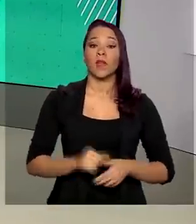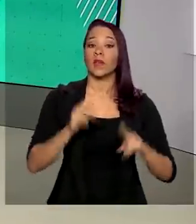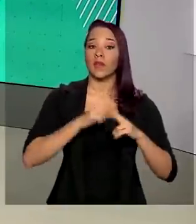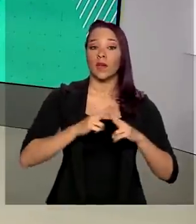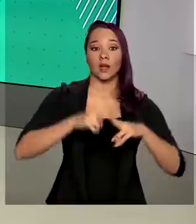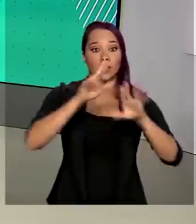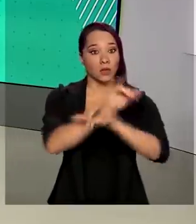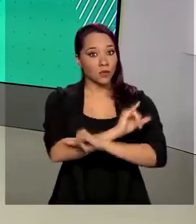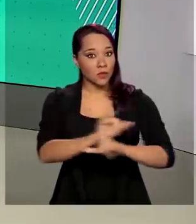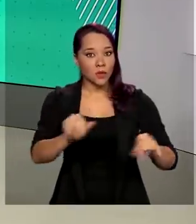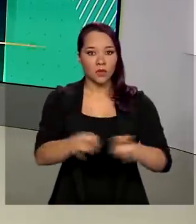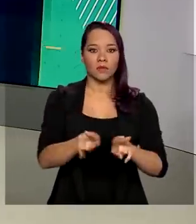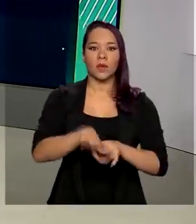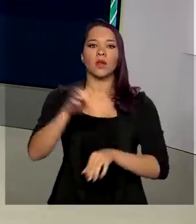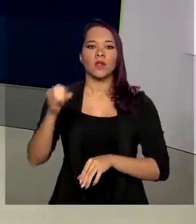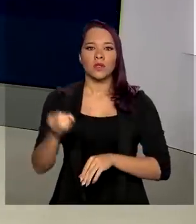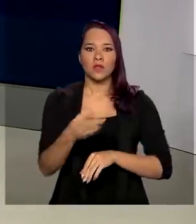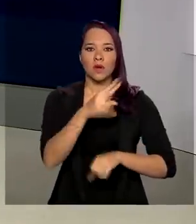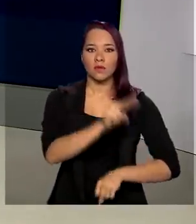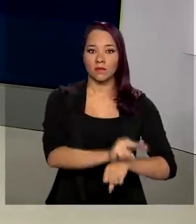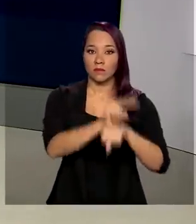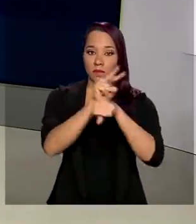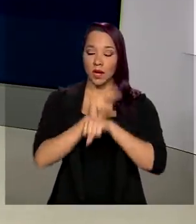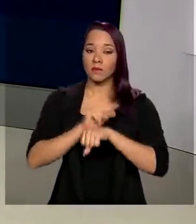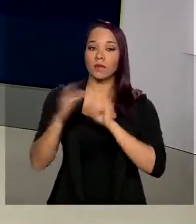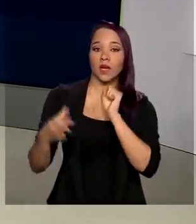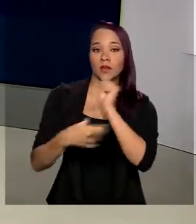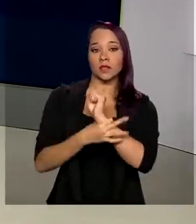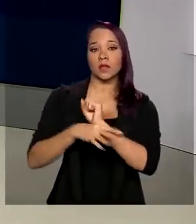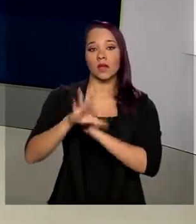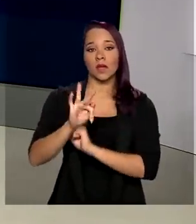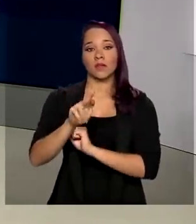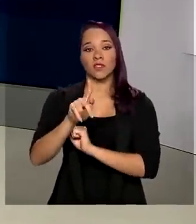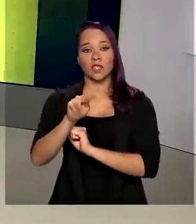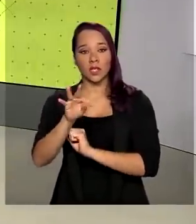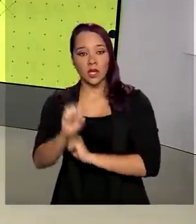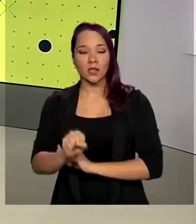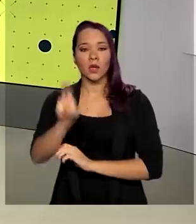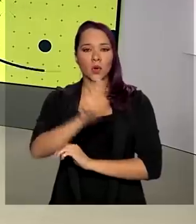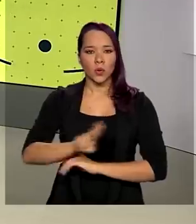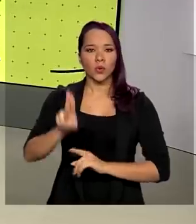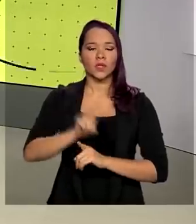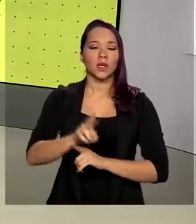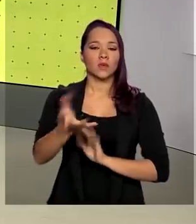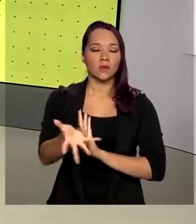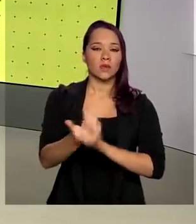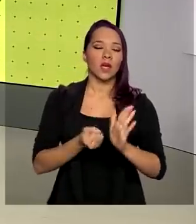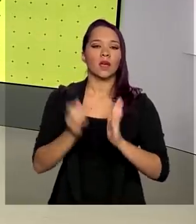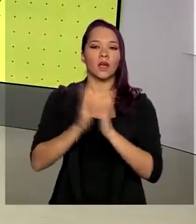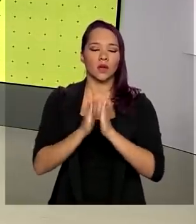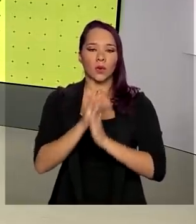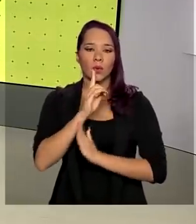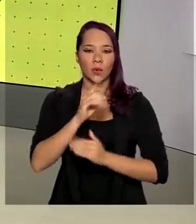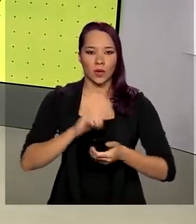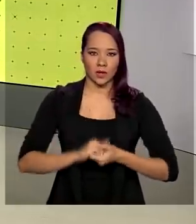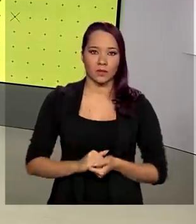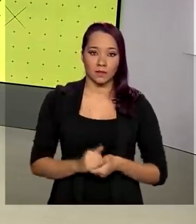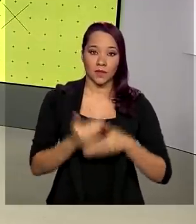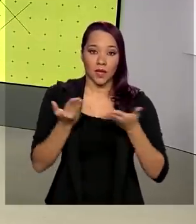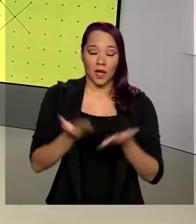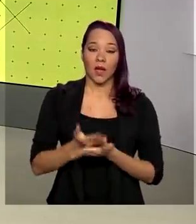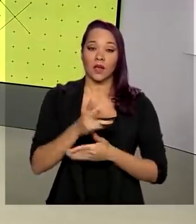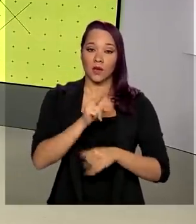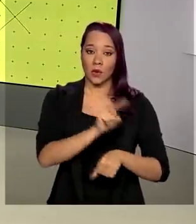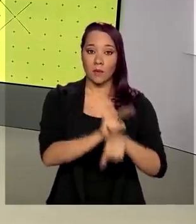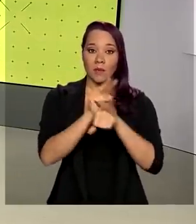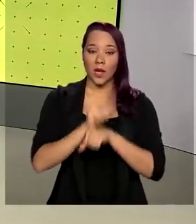anunciou agora há pouco uma nova linha de crédito com garantia do FGTS, usando a modalidade saque-aniversário. Com isso, o custo